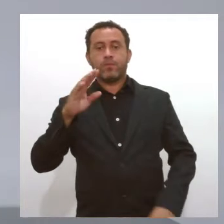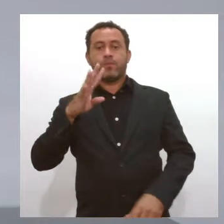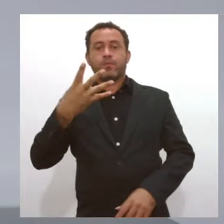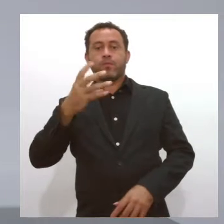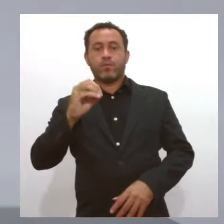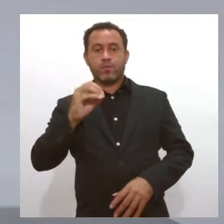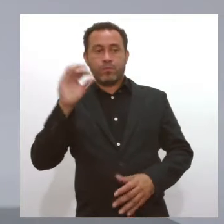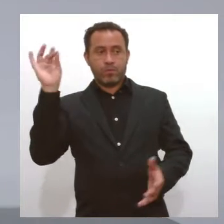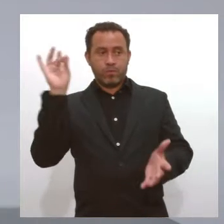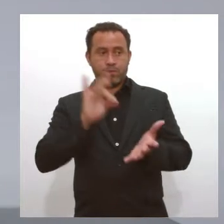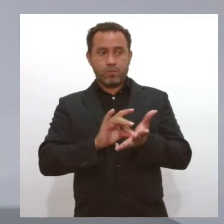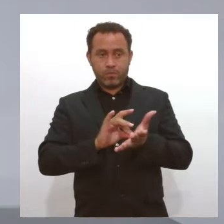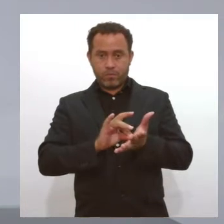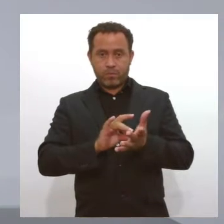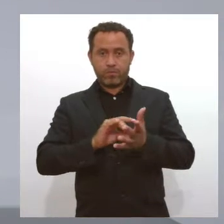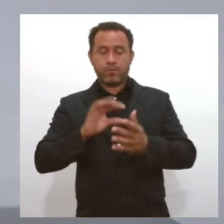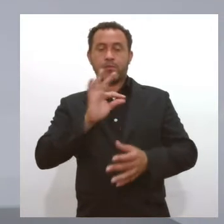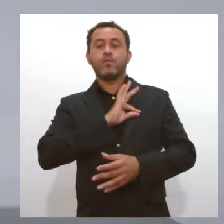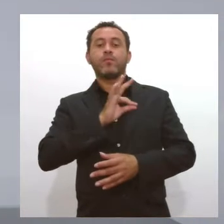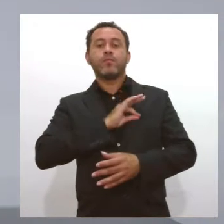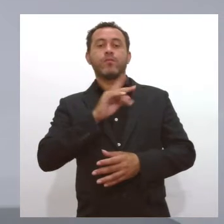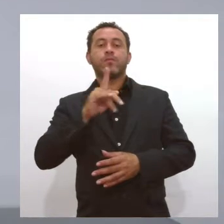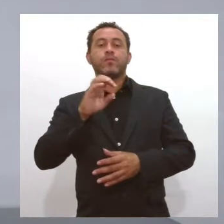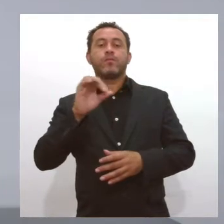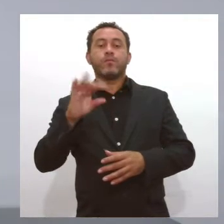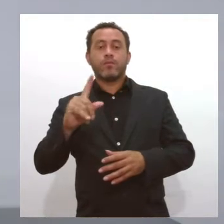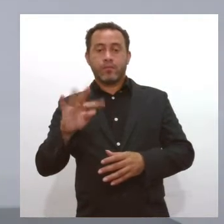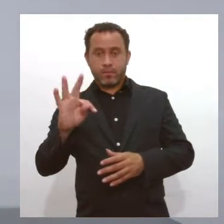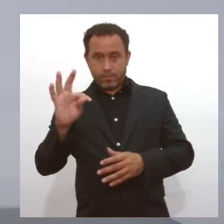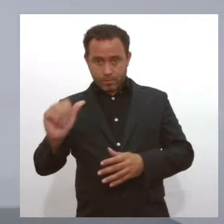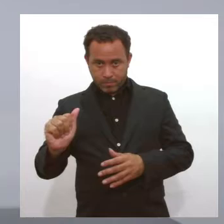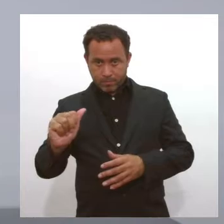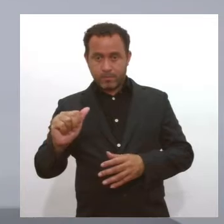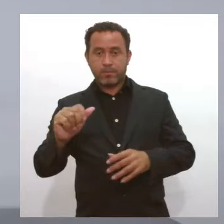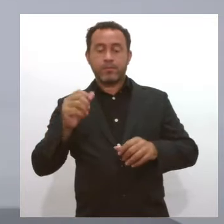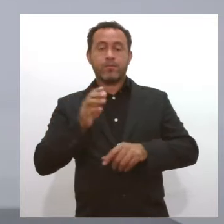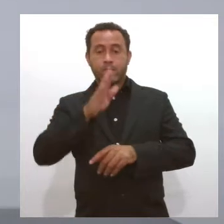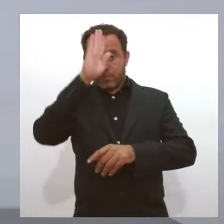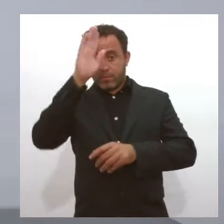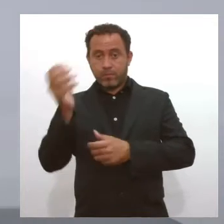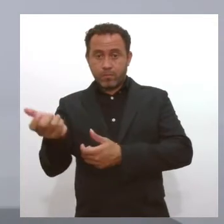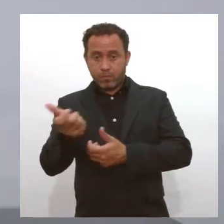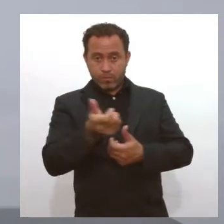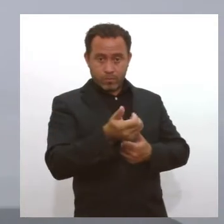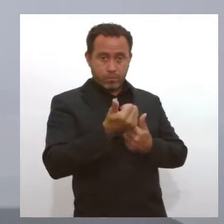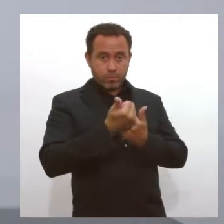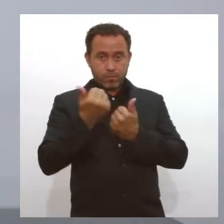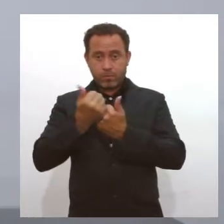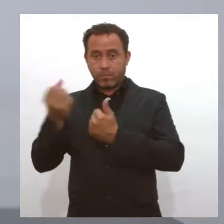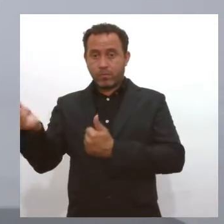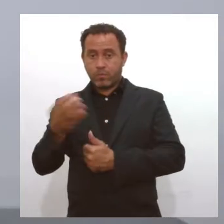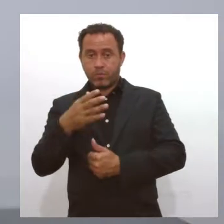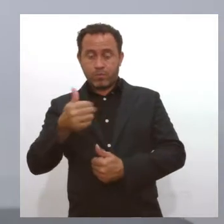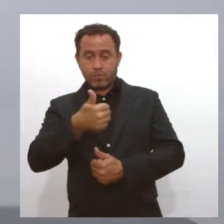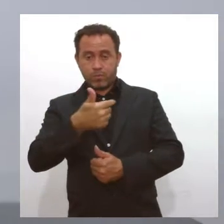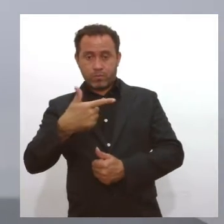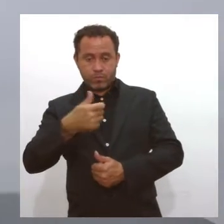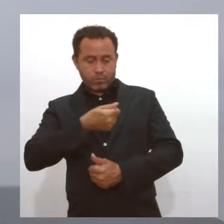oficiais da Polícia Militar, além dos bombeiros, que vão também reforçar a segurança pública e 12 novos delegados.